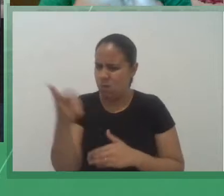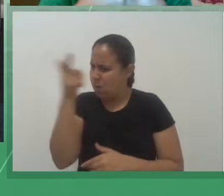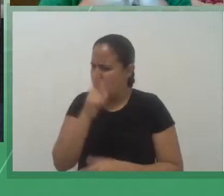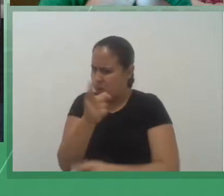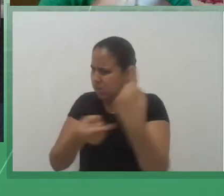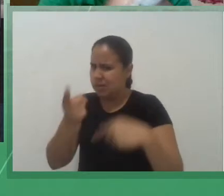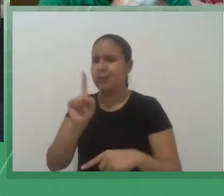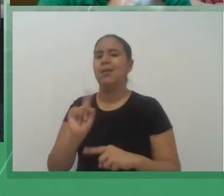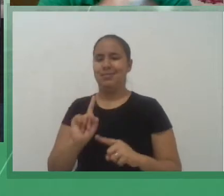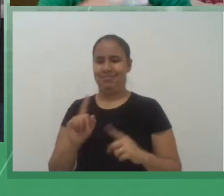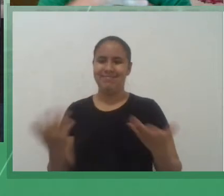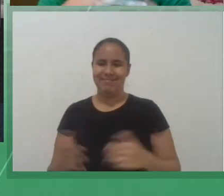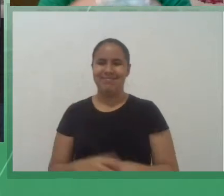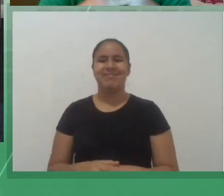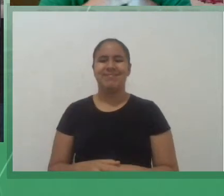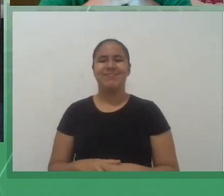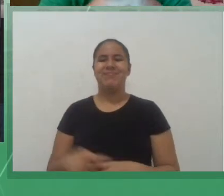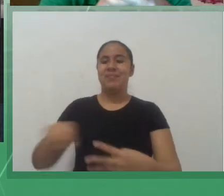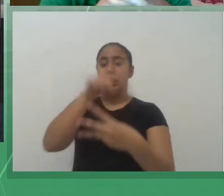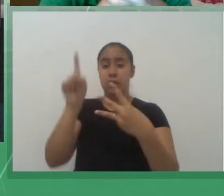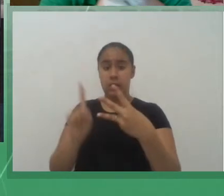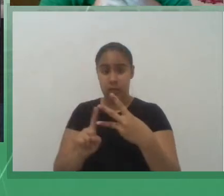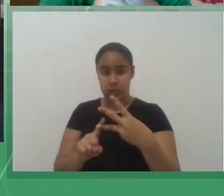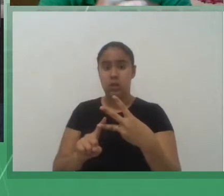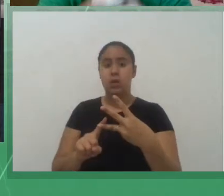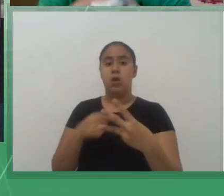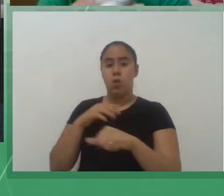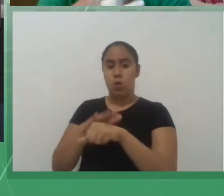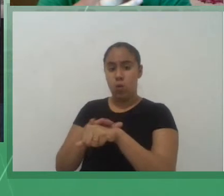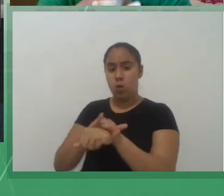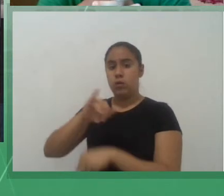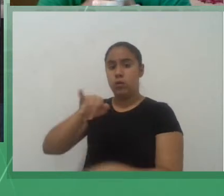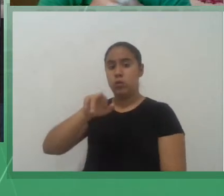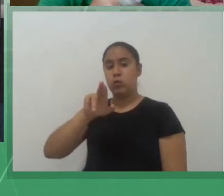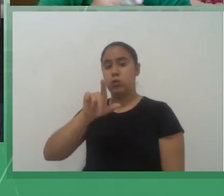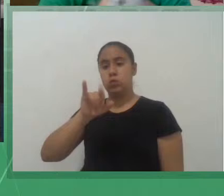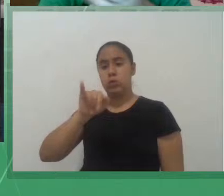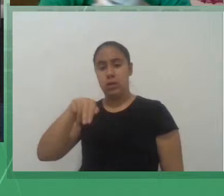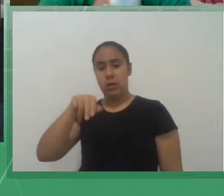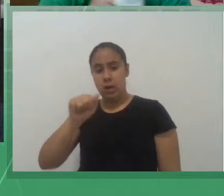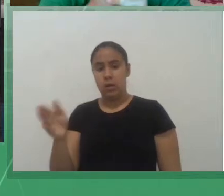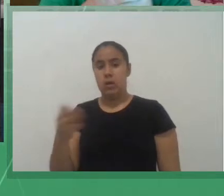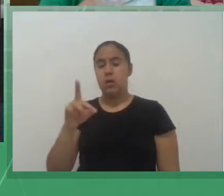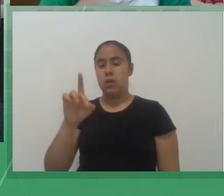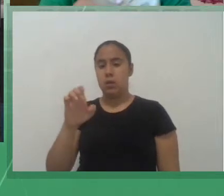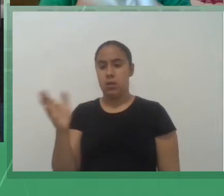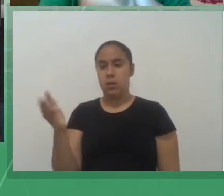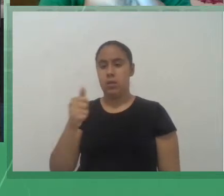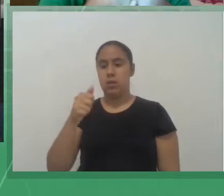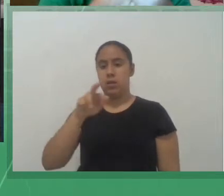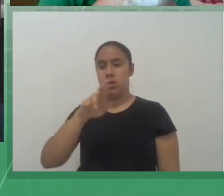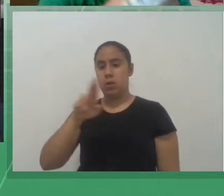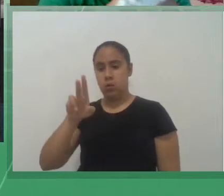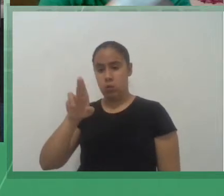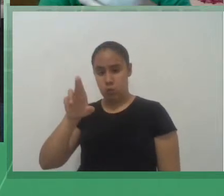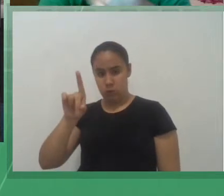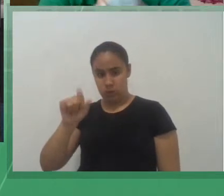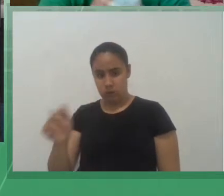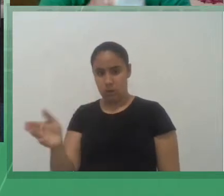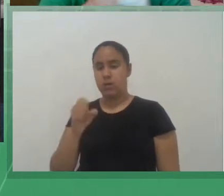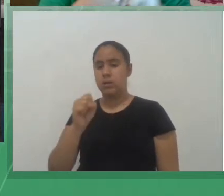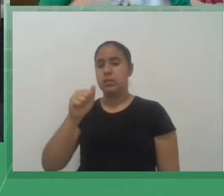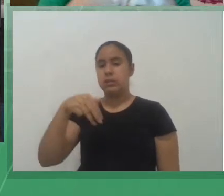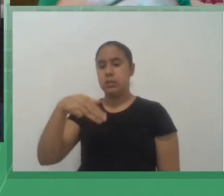uma conversa com Juliana de Arruda Sampaio que foi uma grande base para a minha monografia ela fez uma